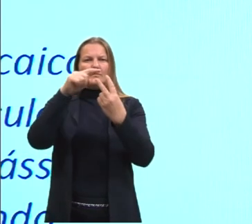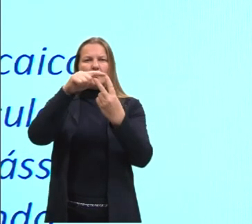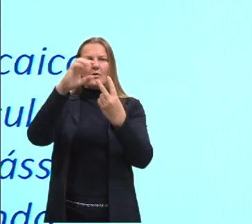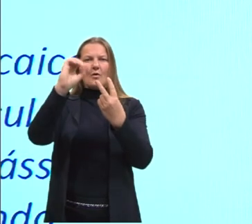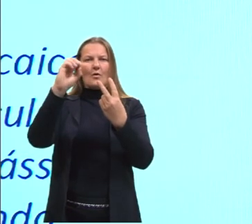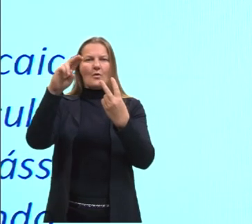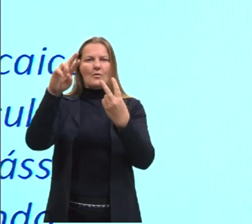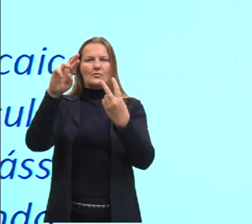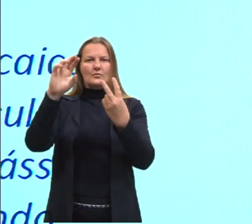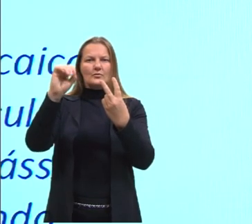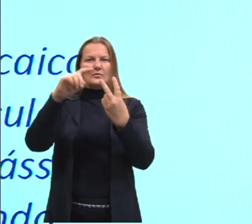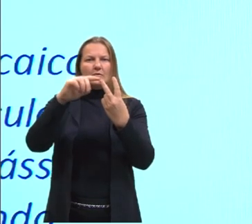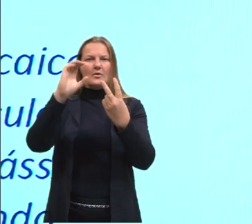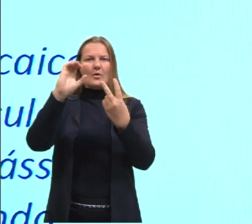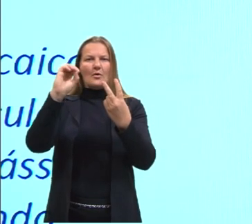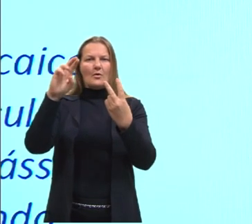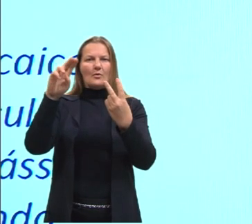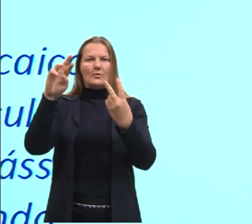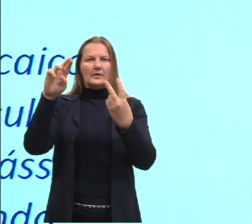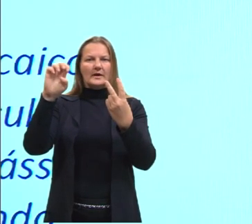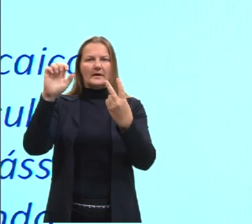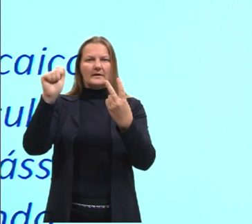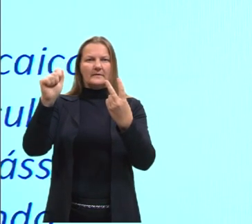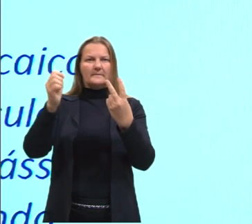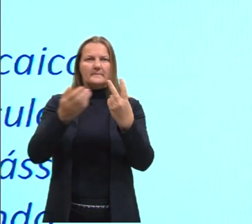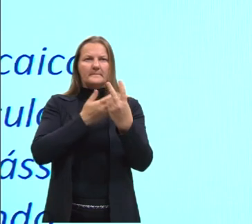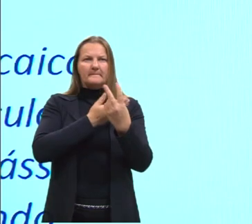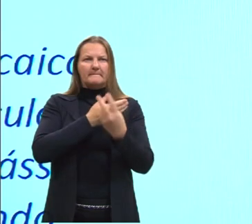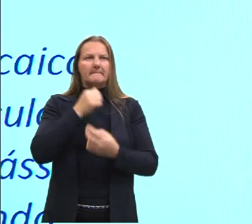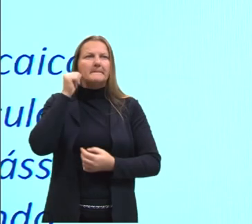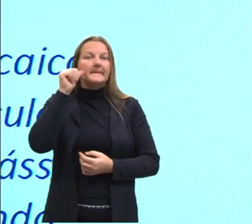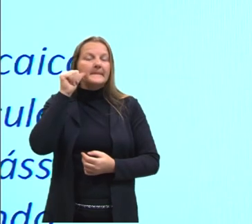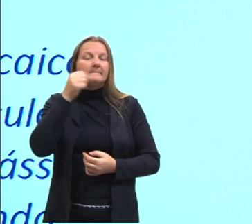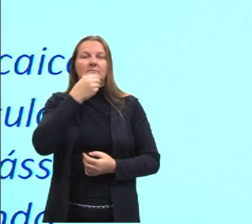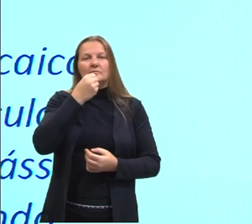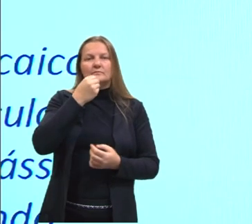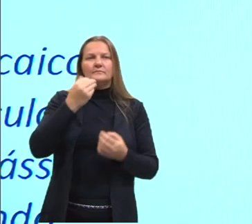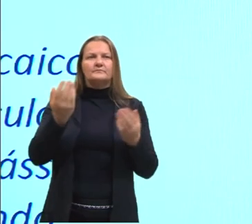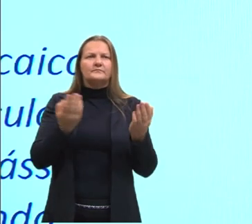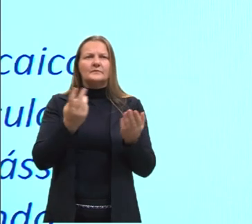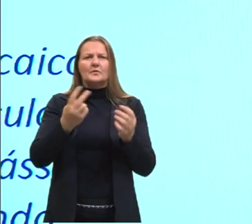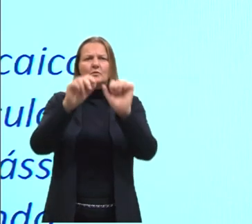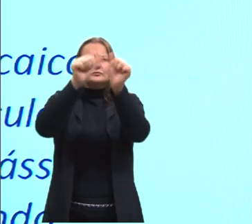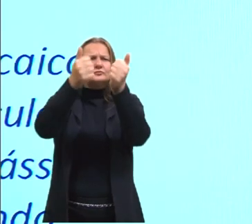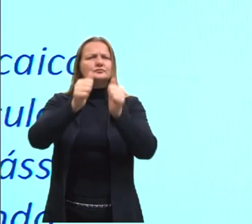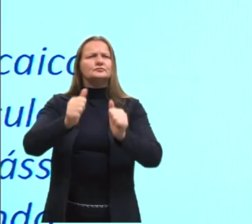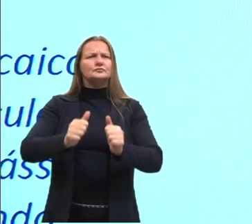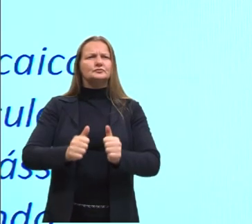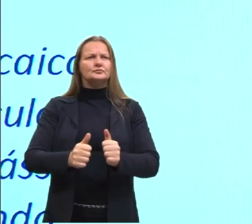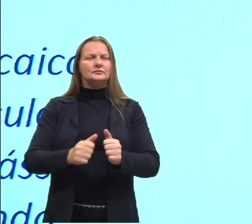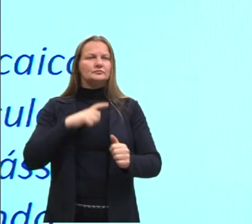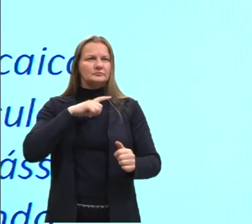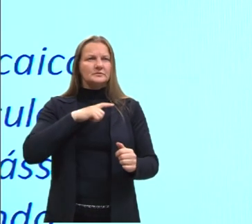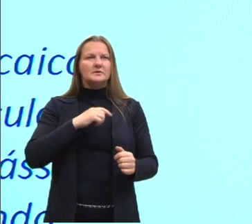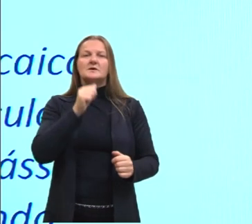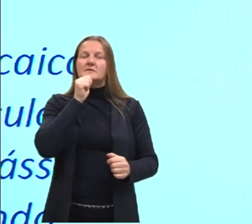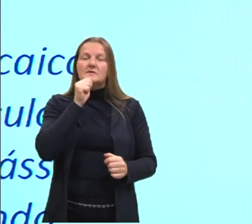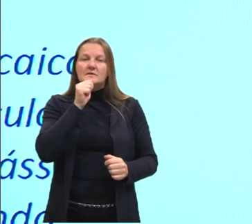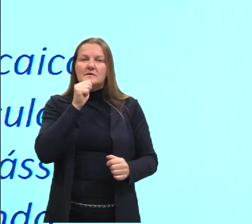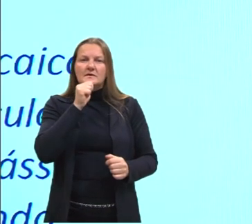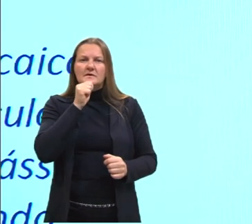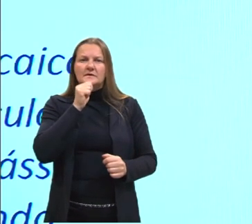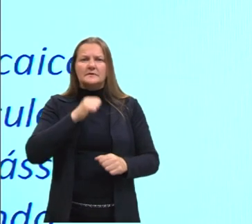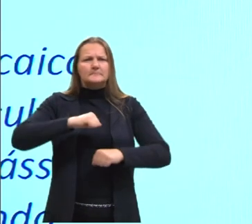a figura feminina. E aí percebam, pessoal, como essas esculturas ainda estão